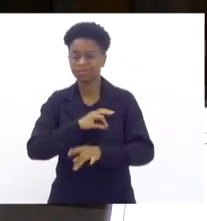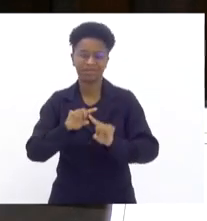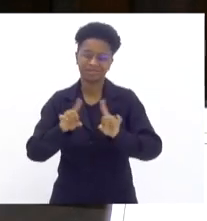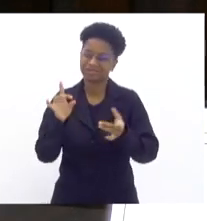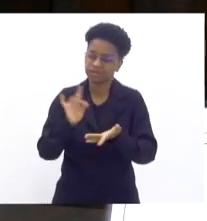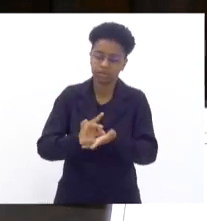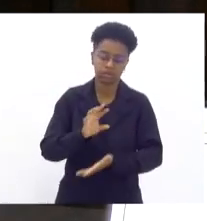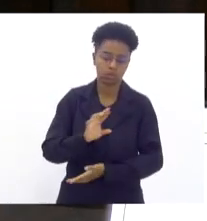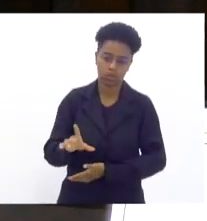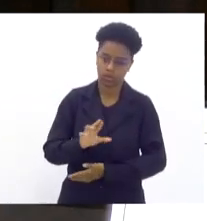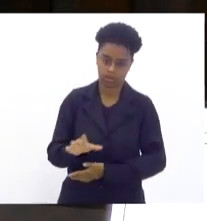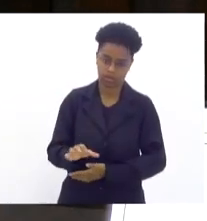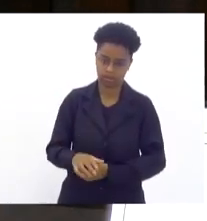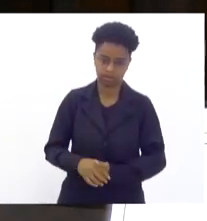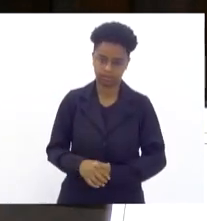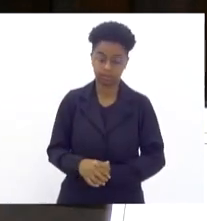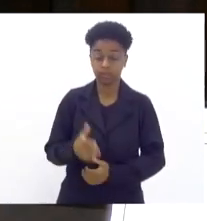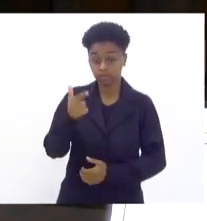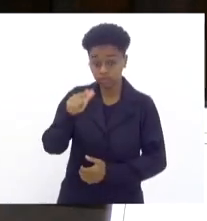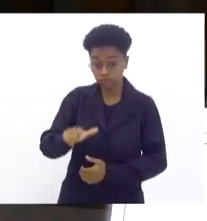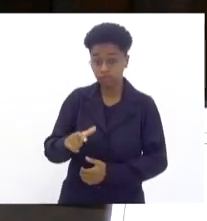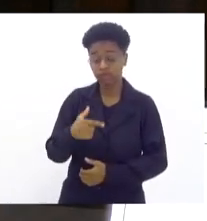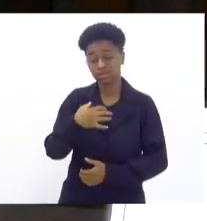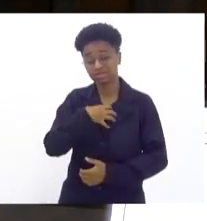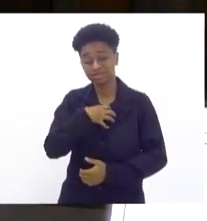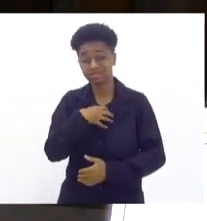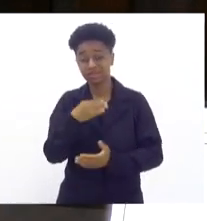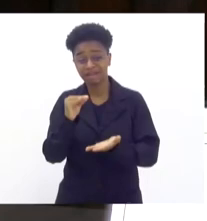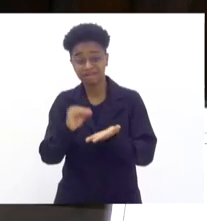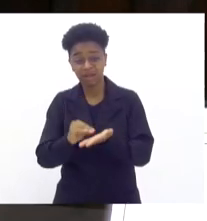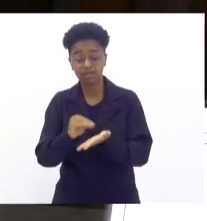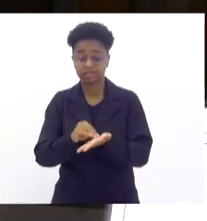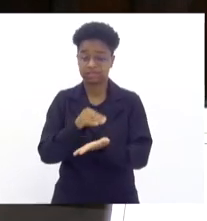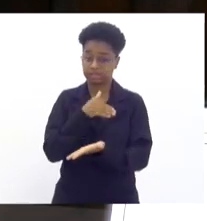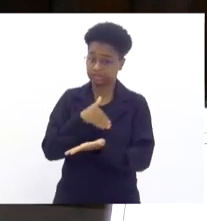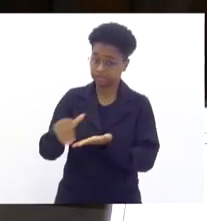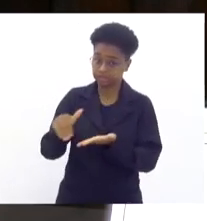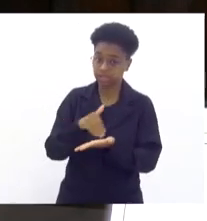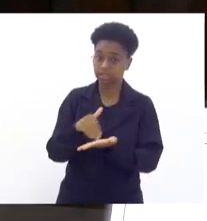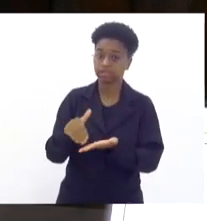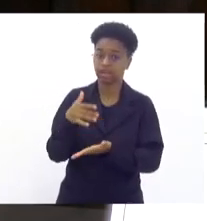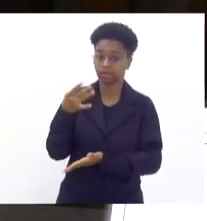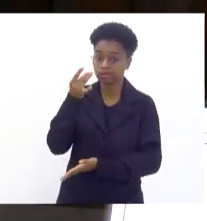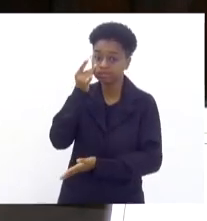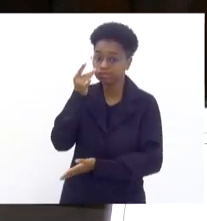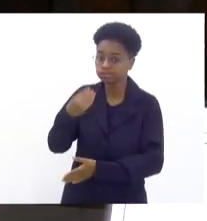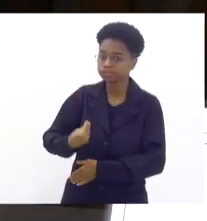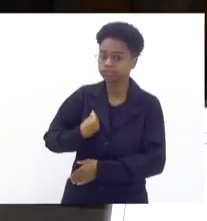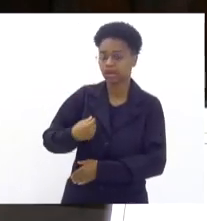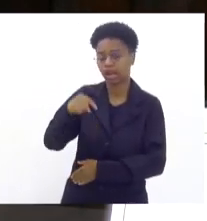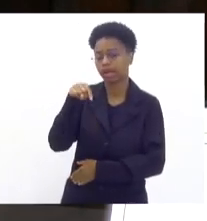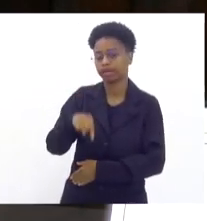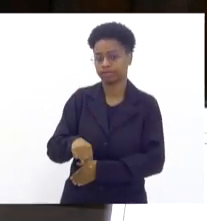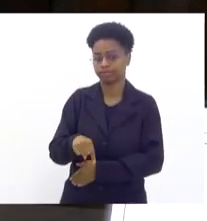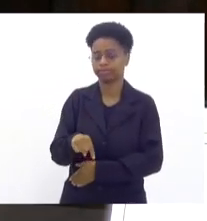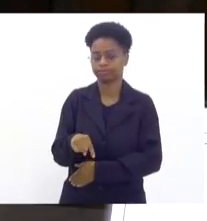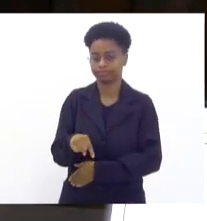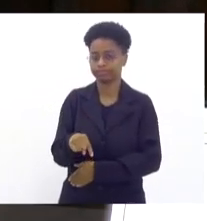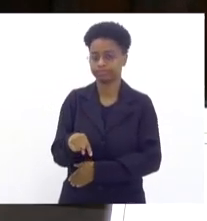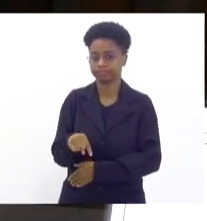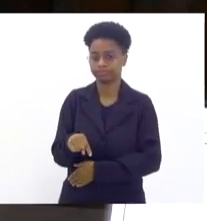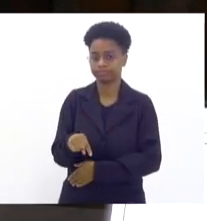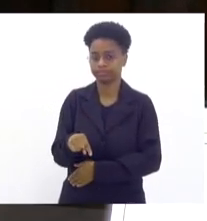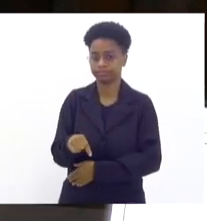mais uma vez sinto falta dos secretários presentes na audiência pública, porque